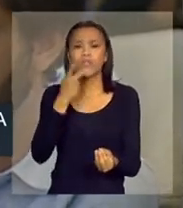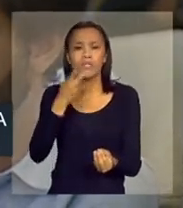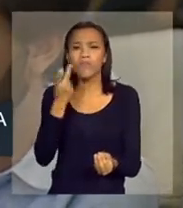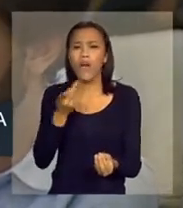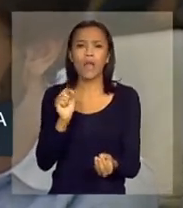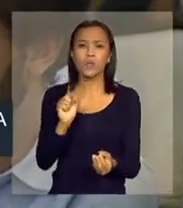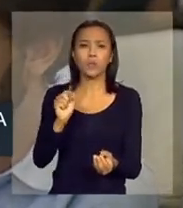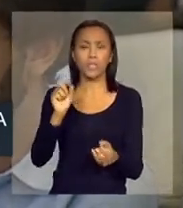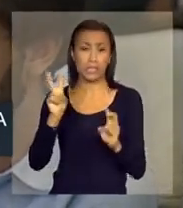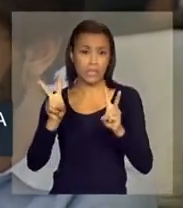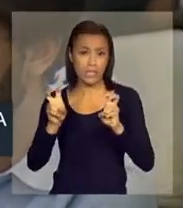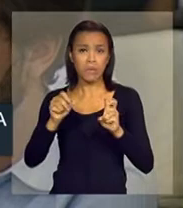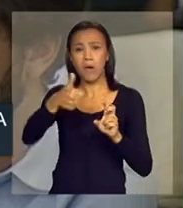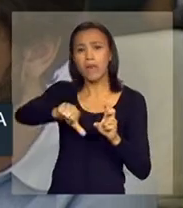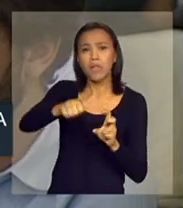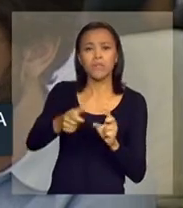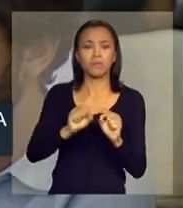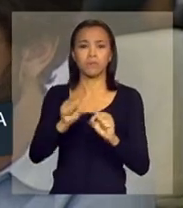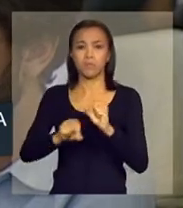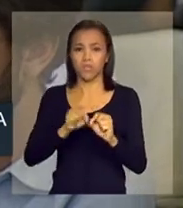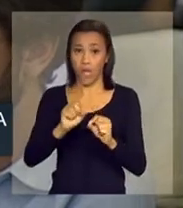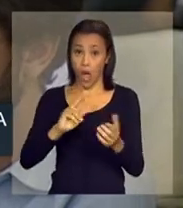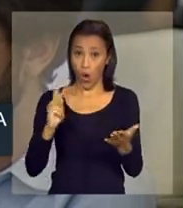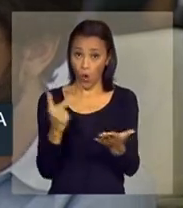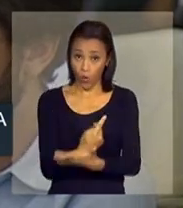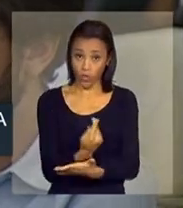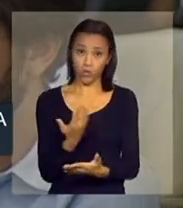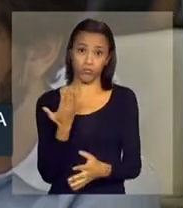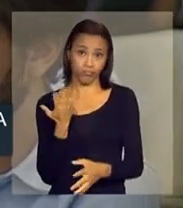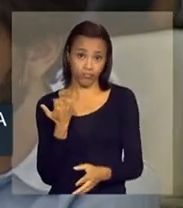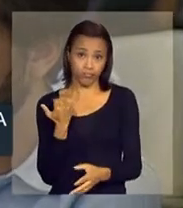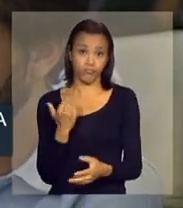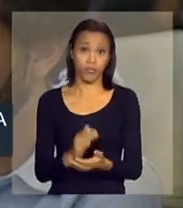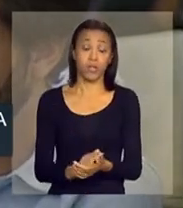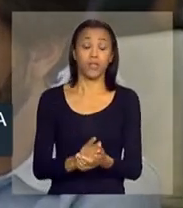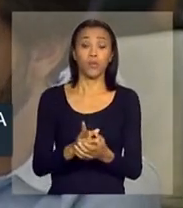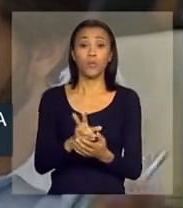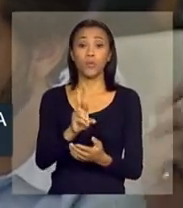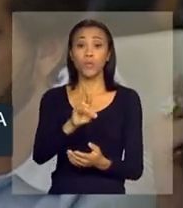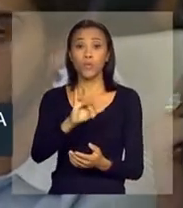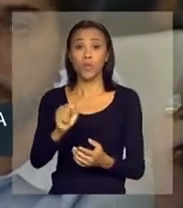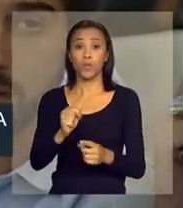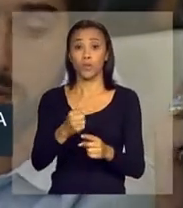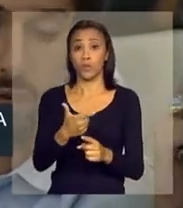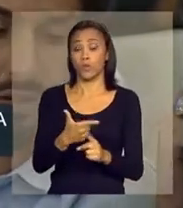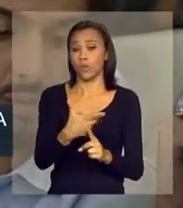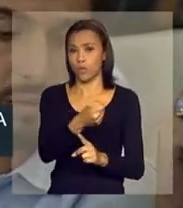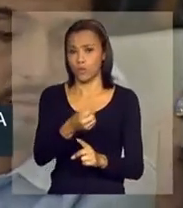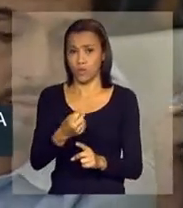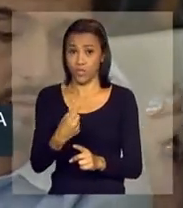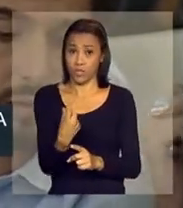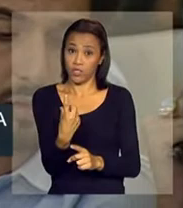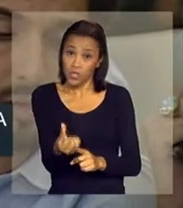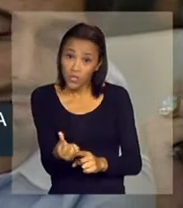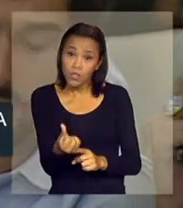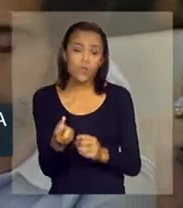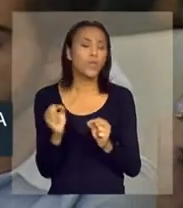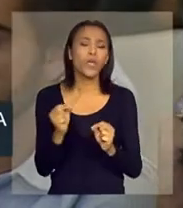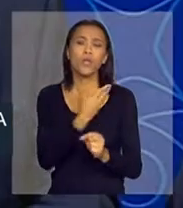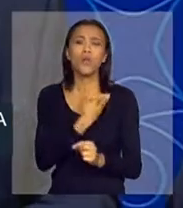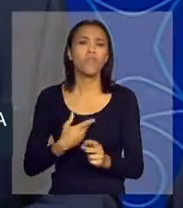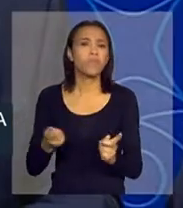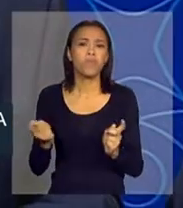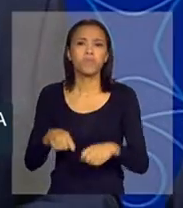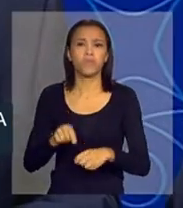acusação de um calote por parte do COBE nos preparativos do Rio 2016, e que o governo federal pode fazer nesse caso específico.